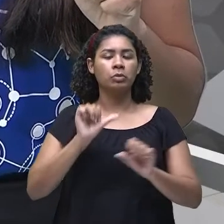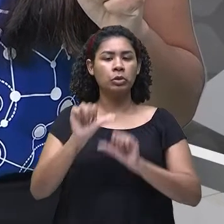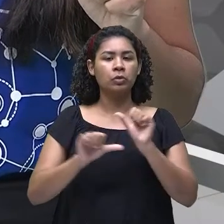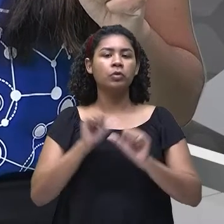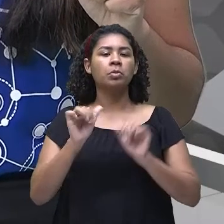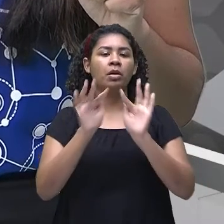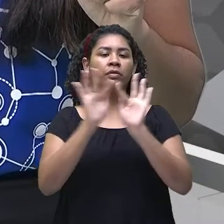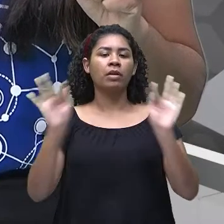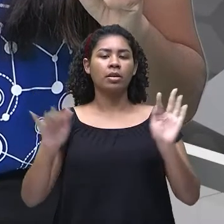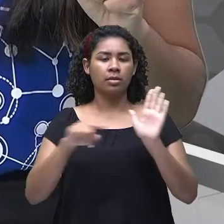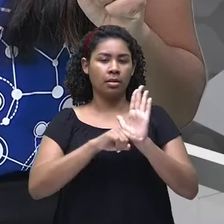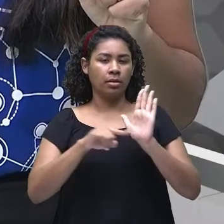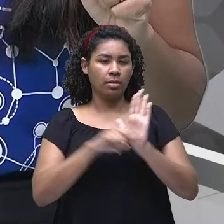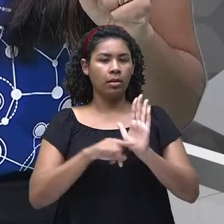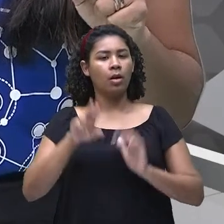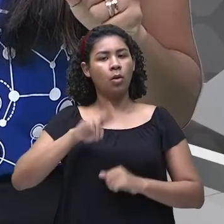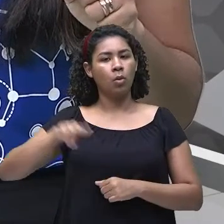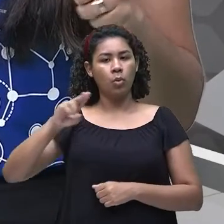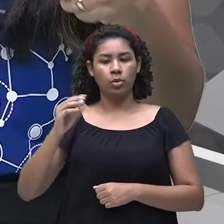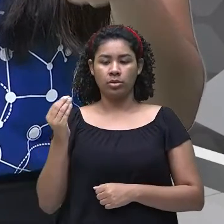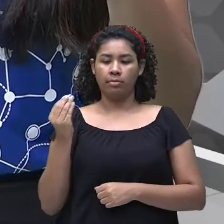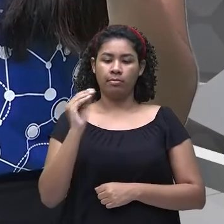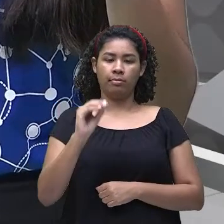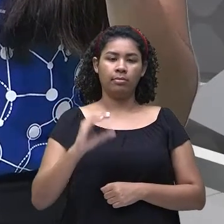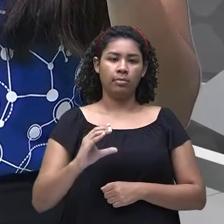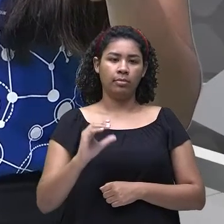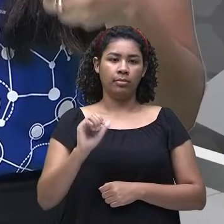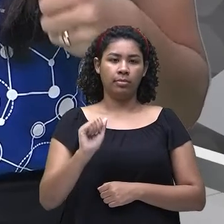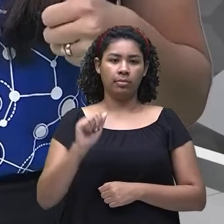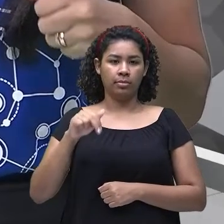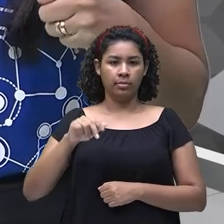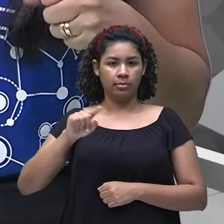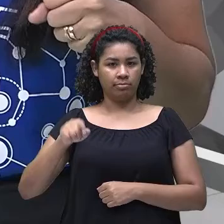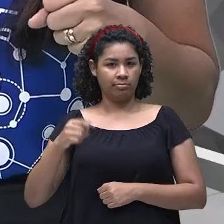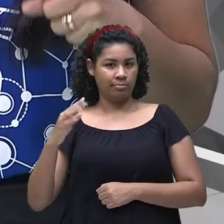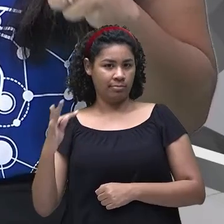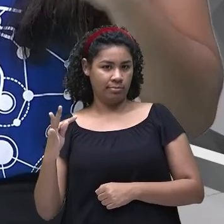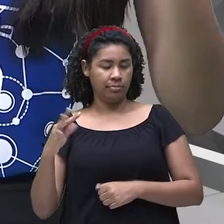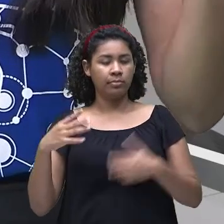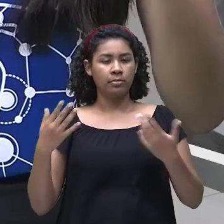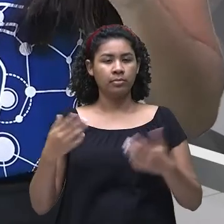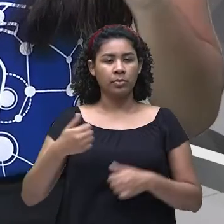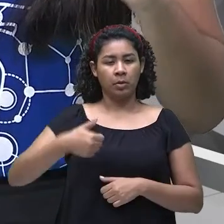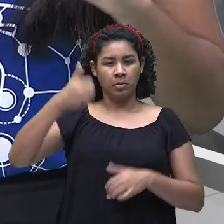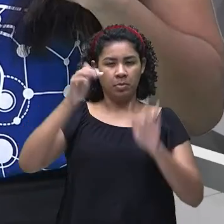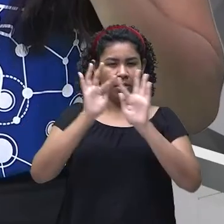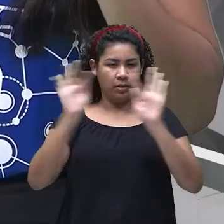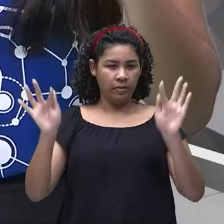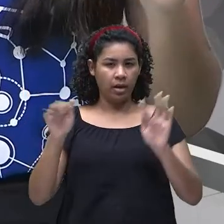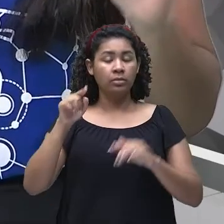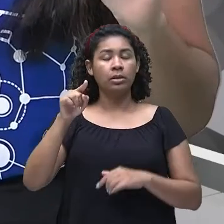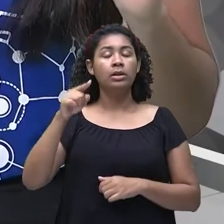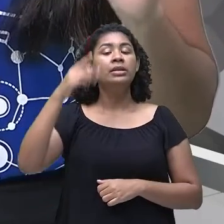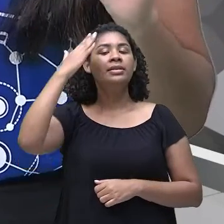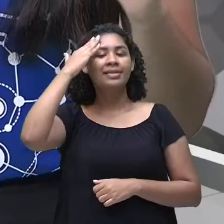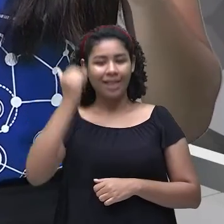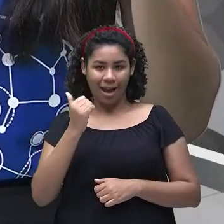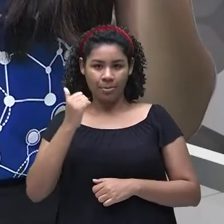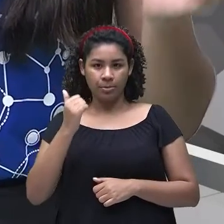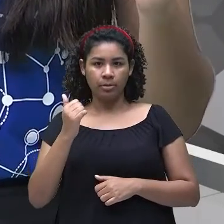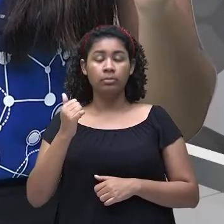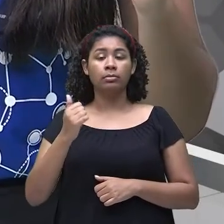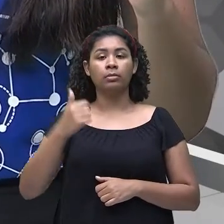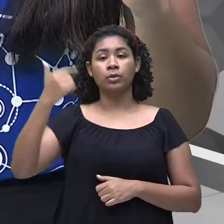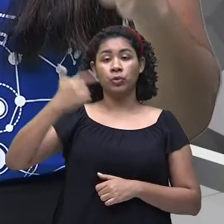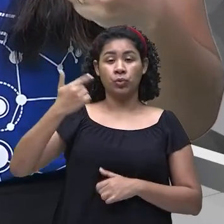gente usa o can't. Se em cima eu estou dizendo que eles sabem, embaixo eu quero dizer que eles não sabem, que eles não conseguem,